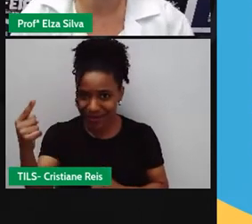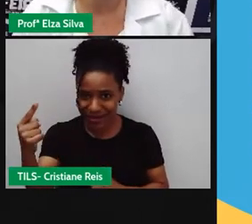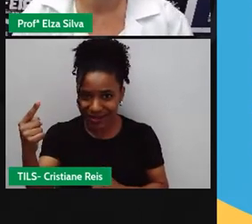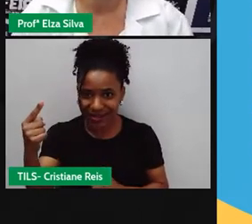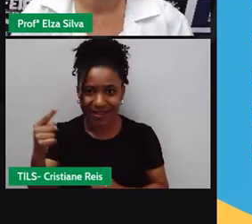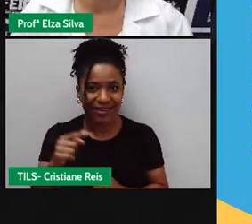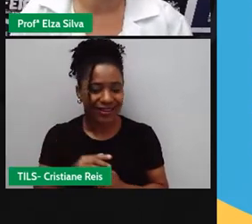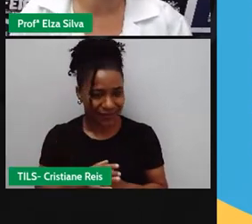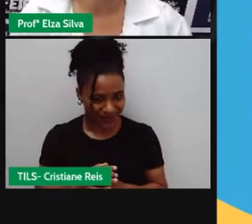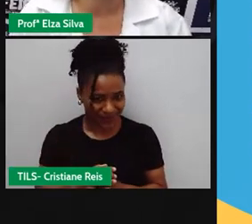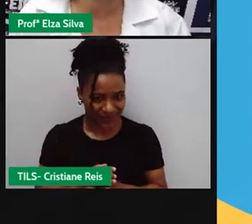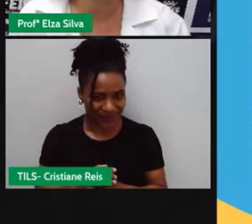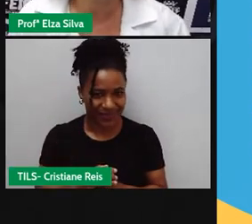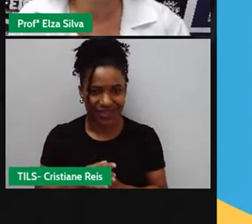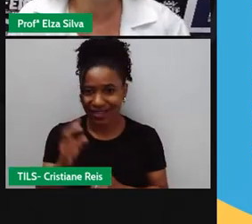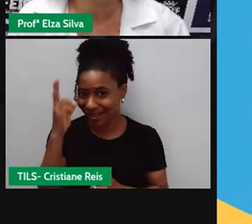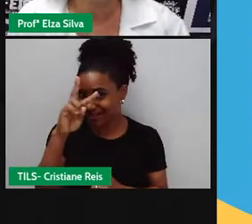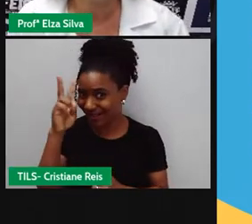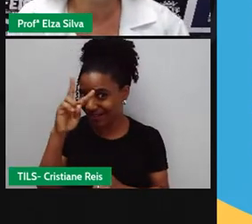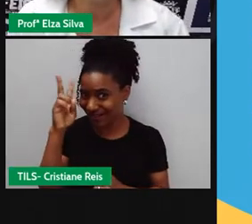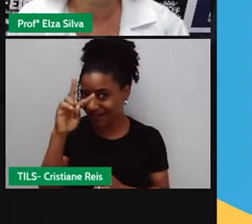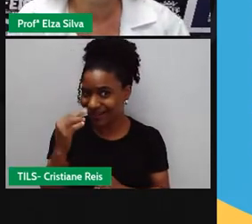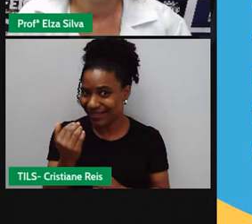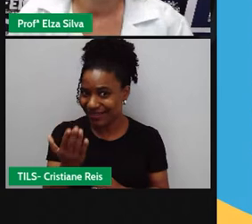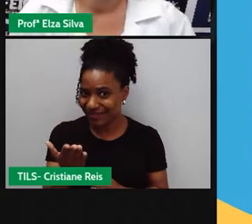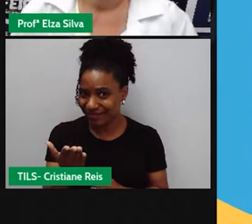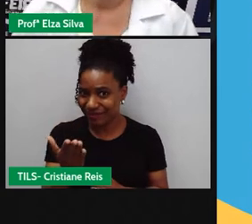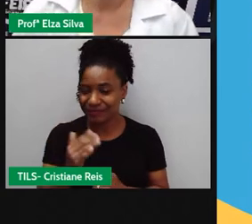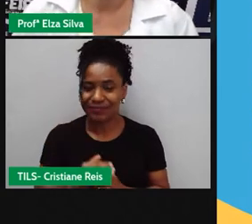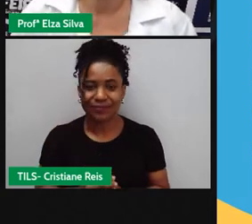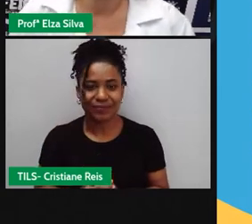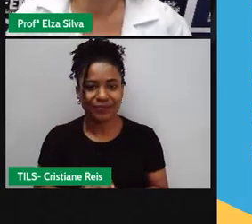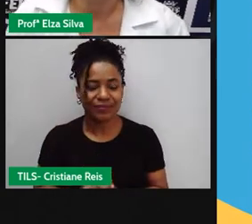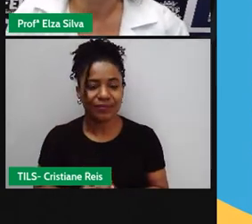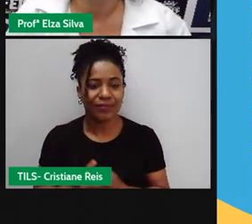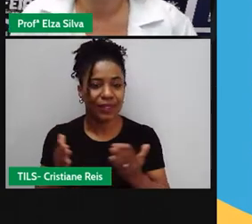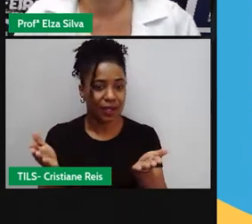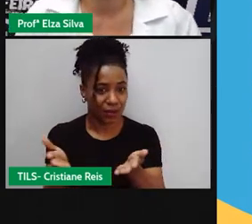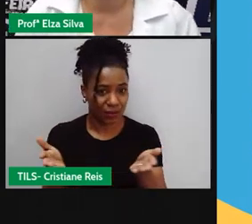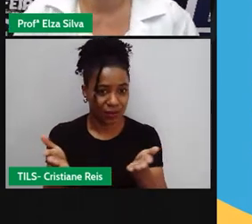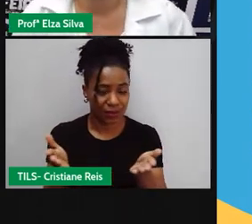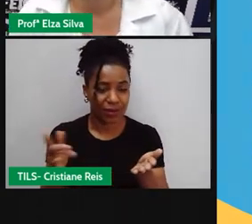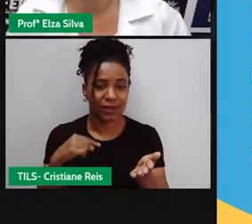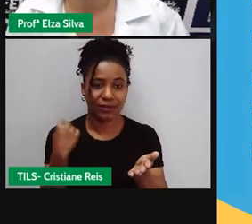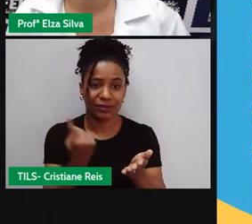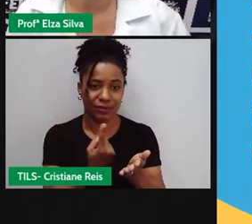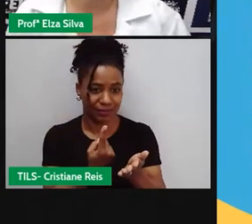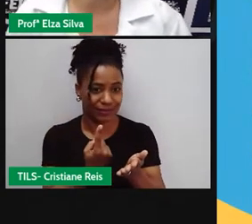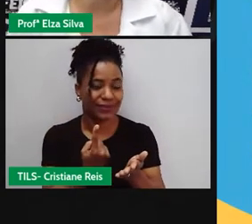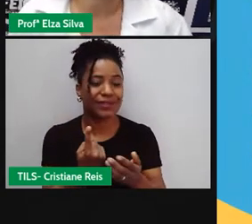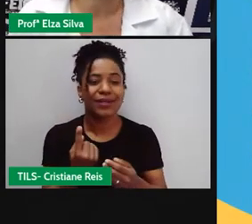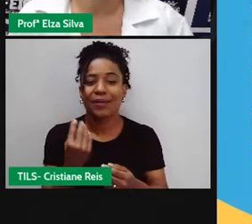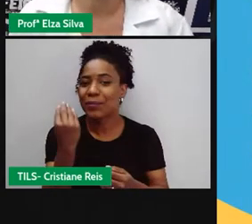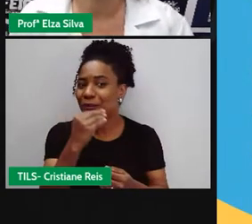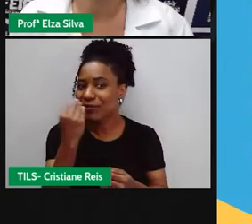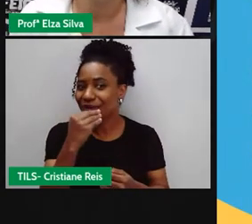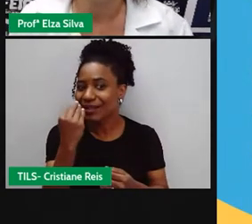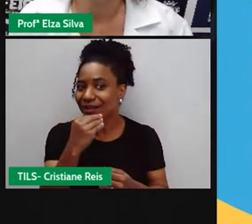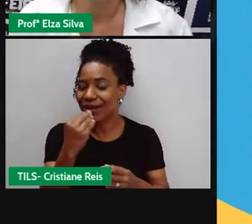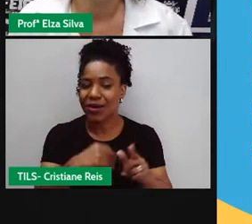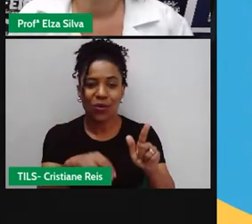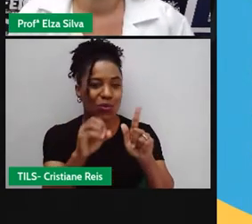se lembram? Nós vamos agora, nesta oportunidade, usar o Google